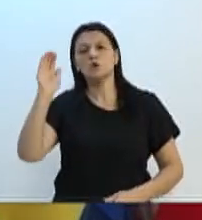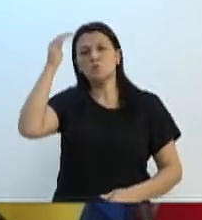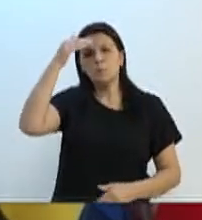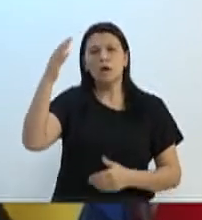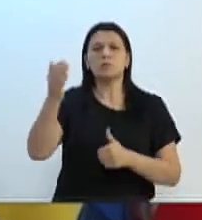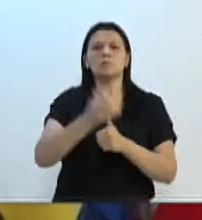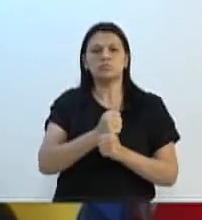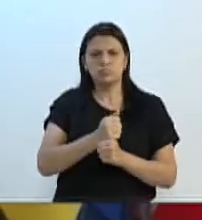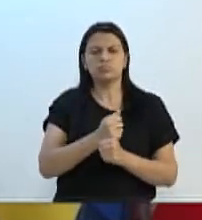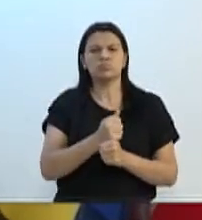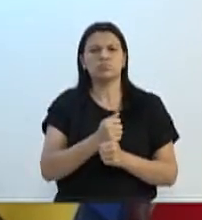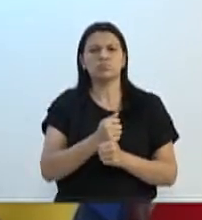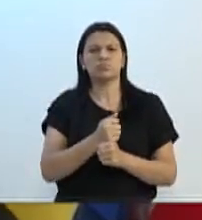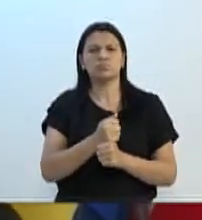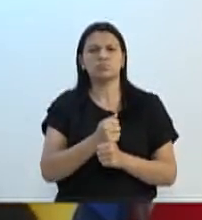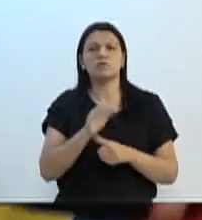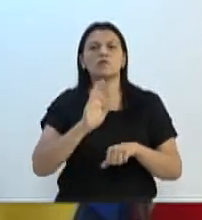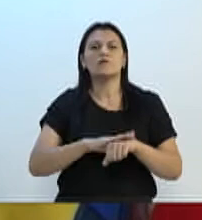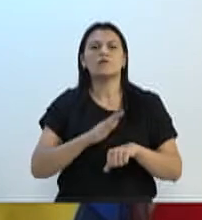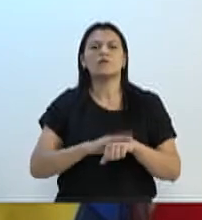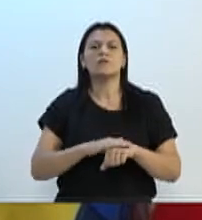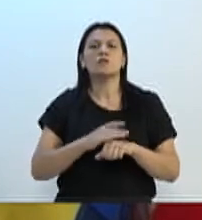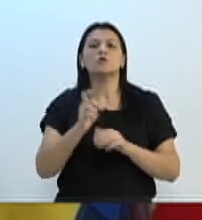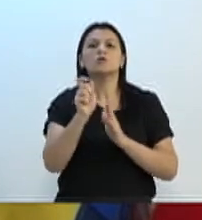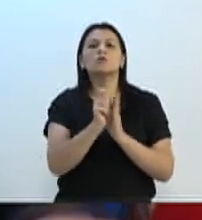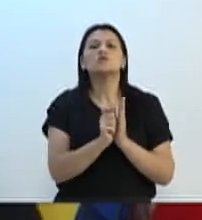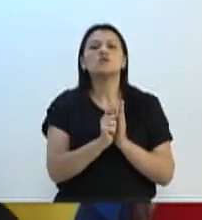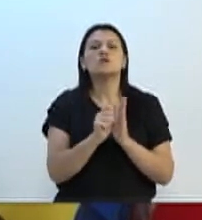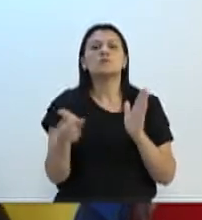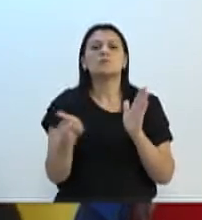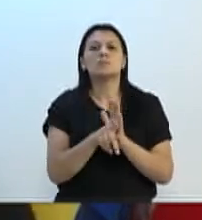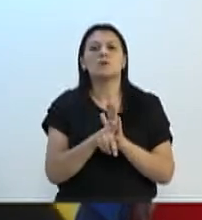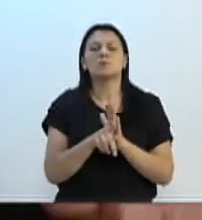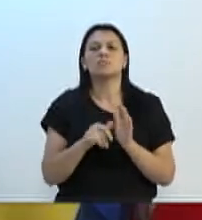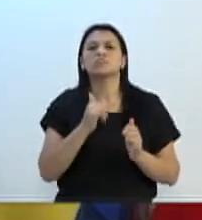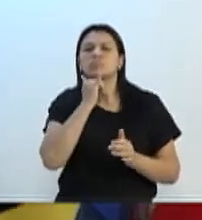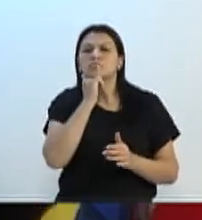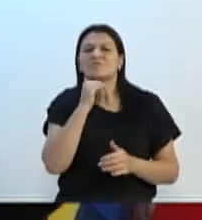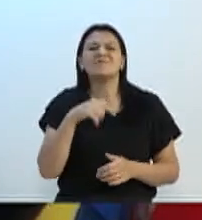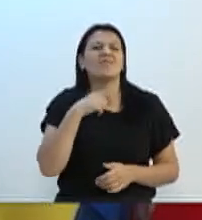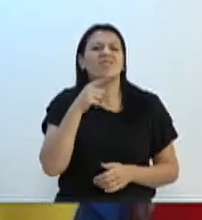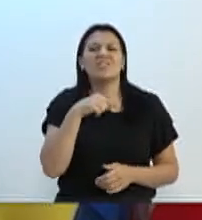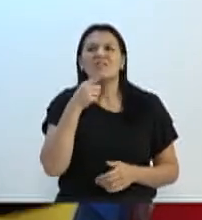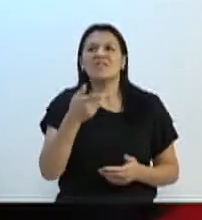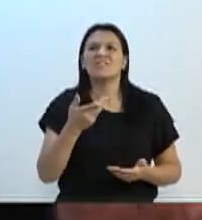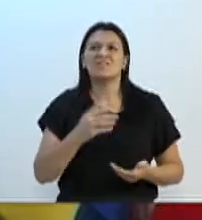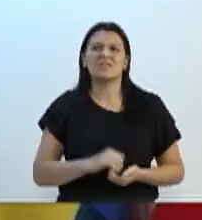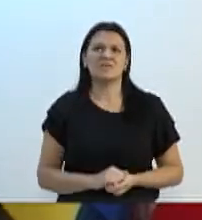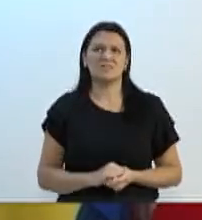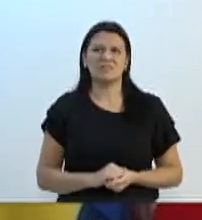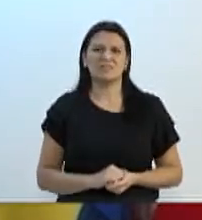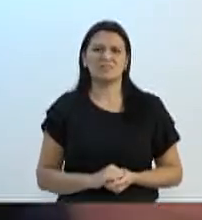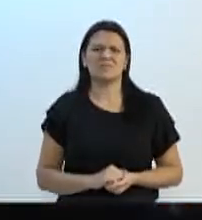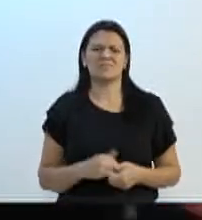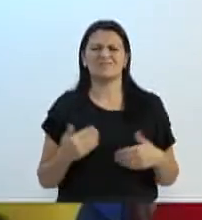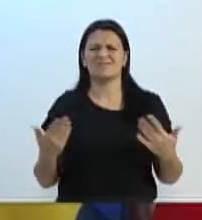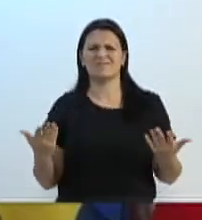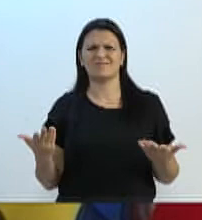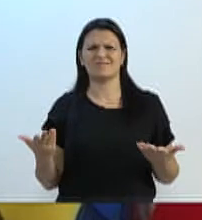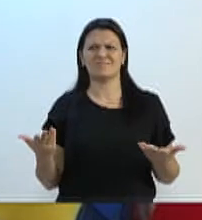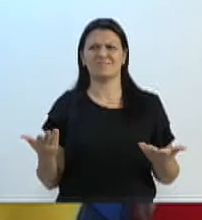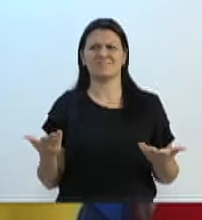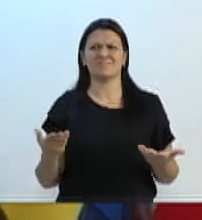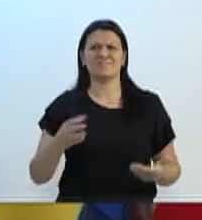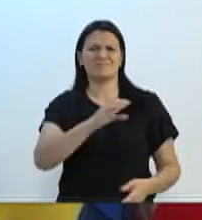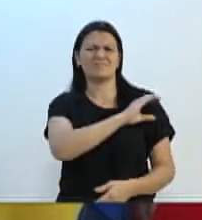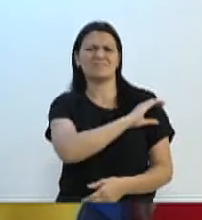foram feitas em Blumenau com recurso próprio, recurso dos impostos nossos? Nenhuma. Aí fica aí com esse lenga-lenga, com essas crechinhas, e em parceria com o governo federal,